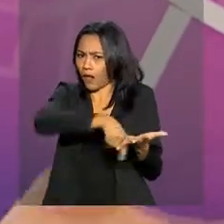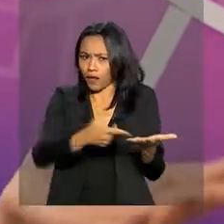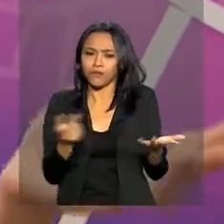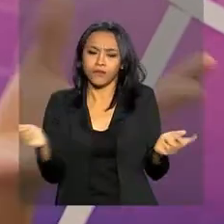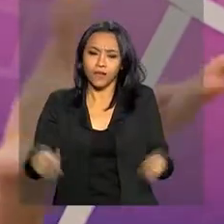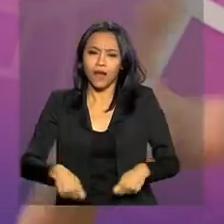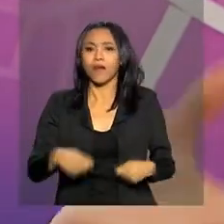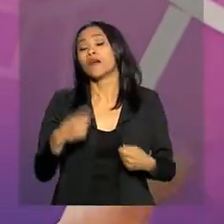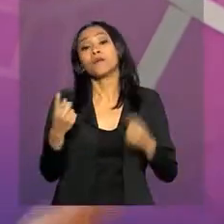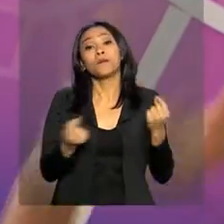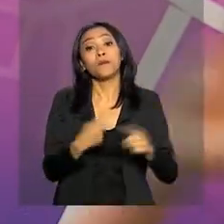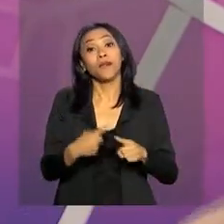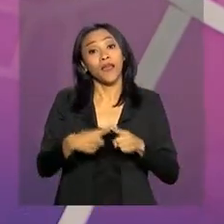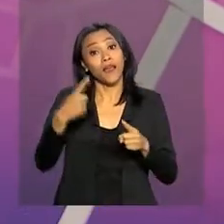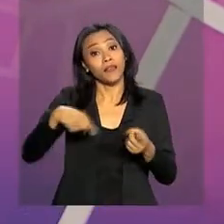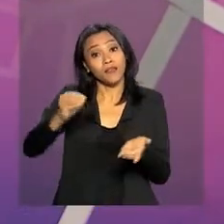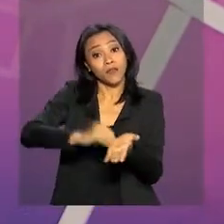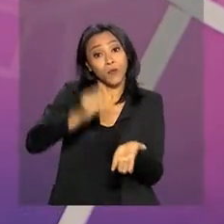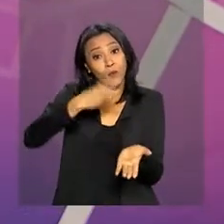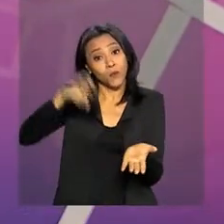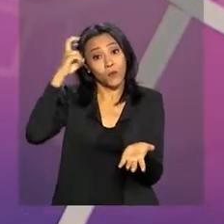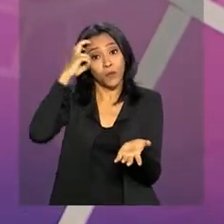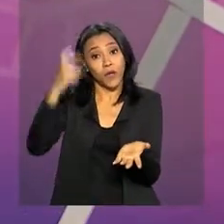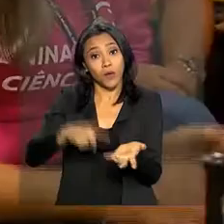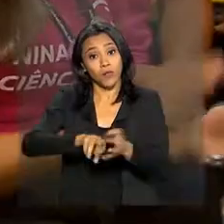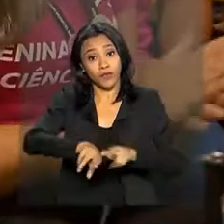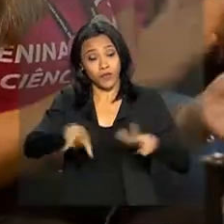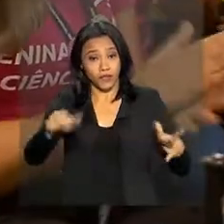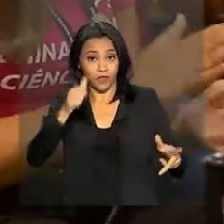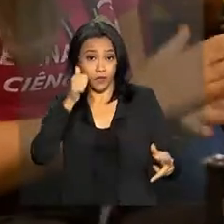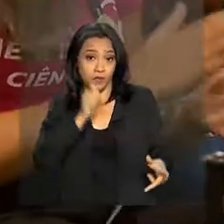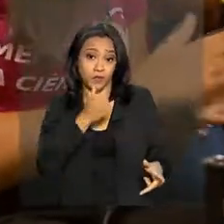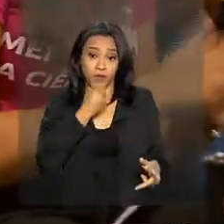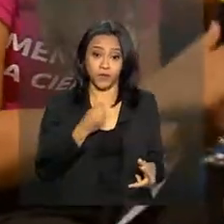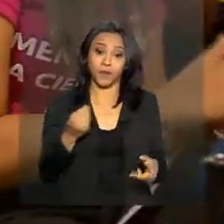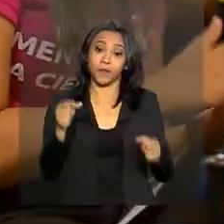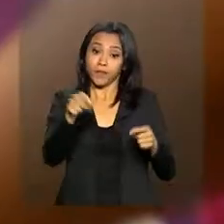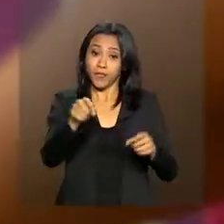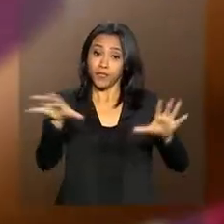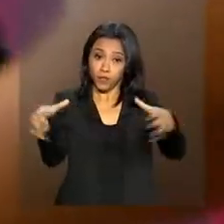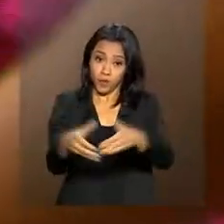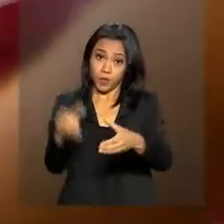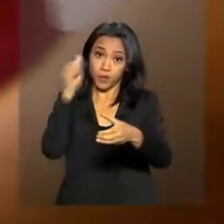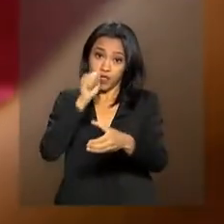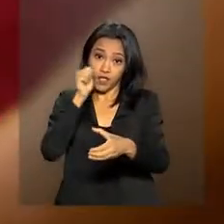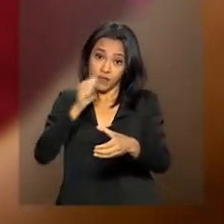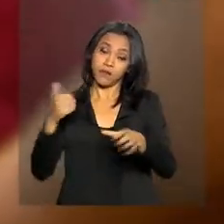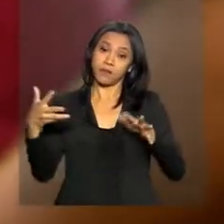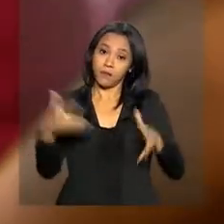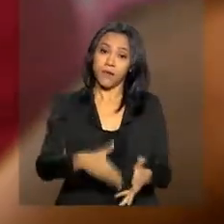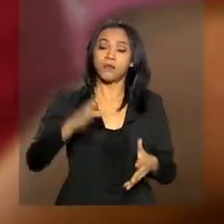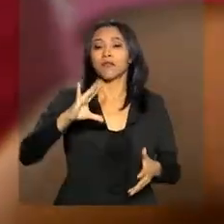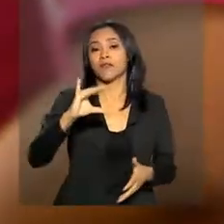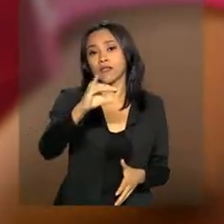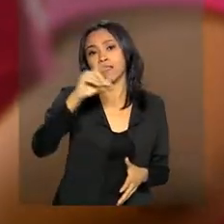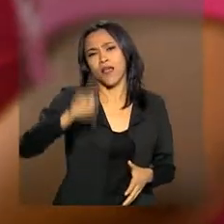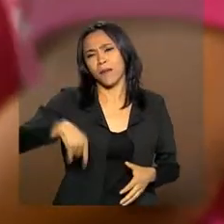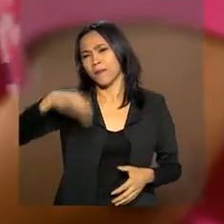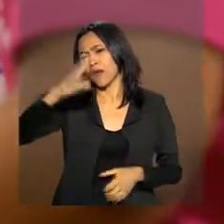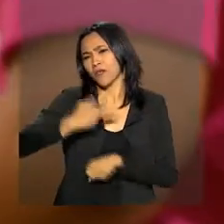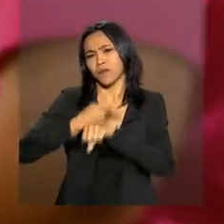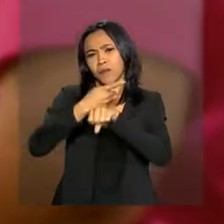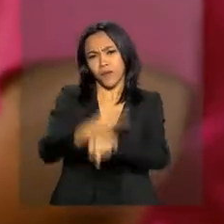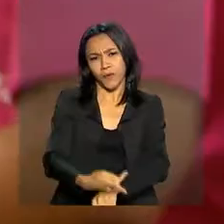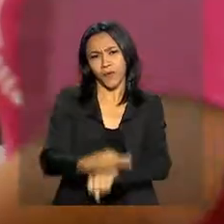essa questão cultural de diferença entre meninos e meninas. O projeto Meninas na Ciência é uma das atrações mais procuradas da